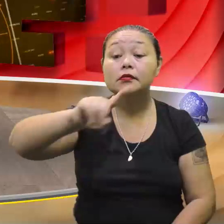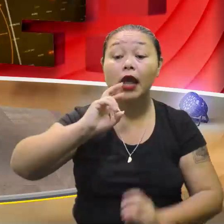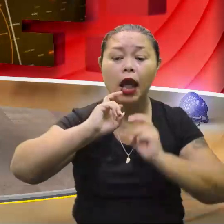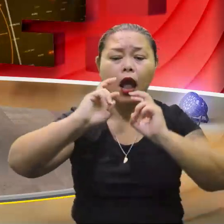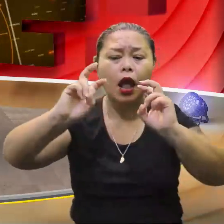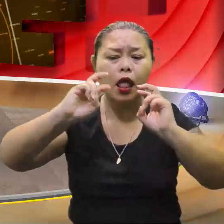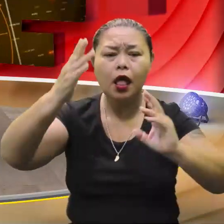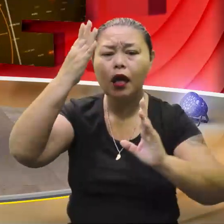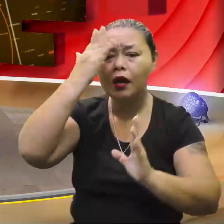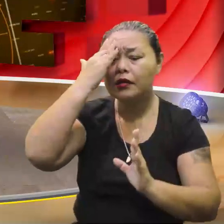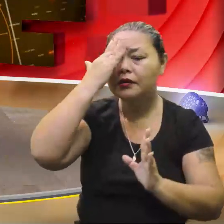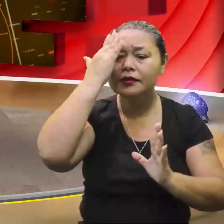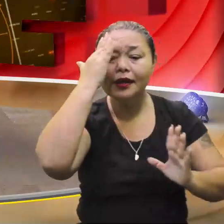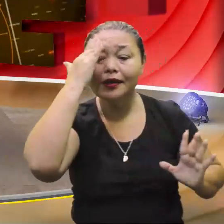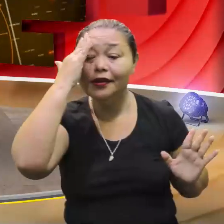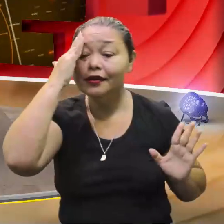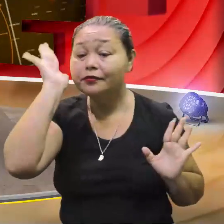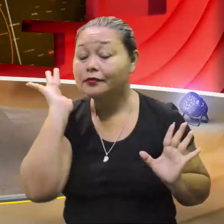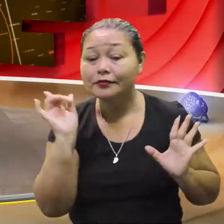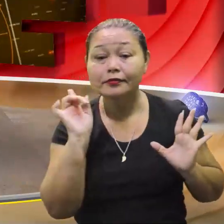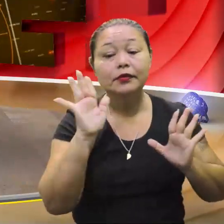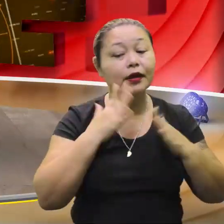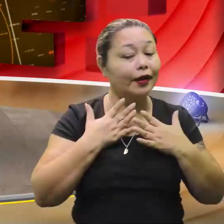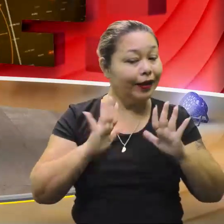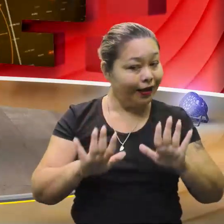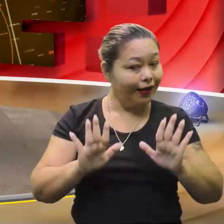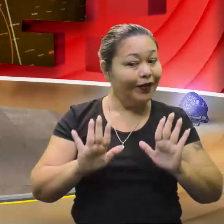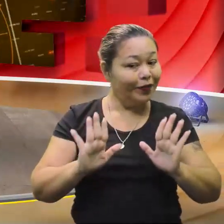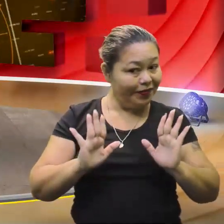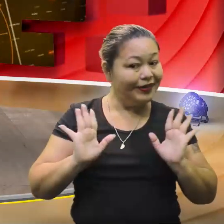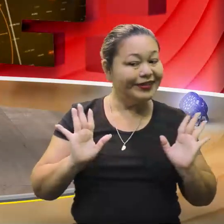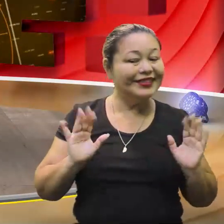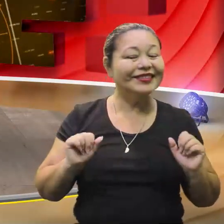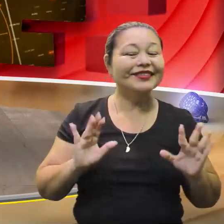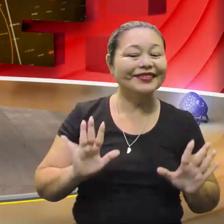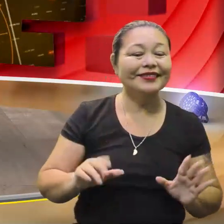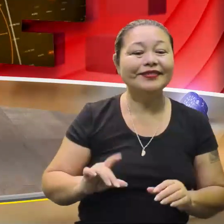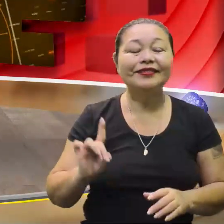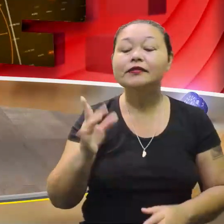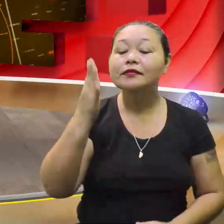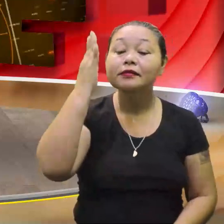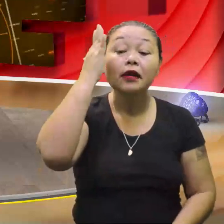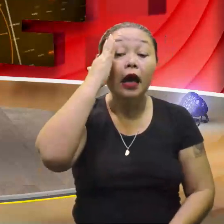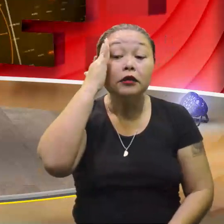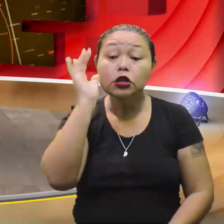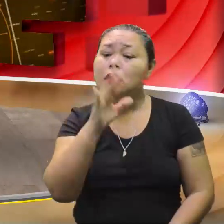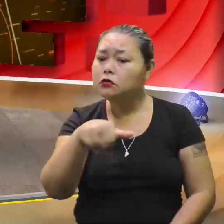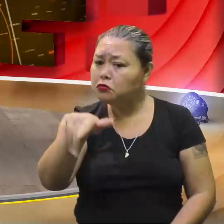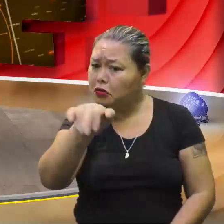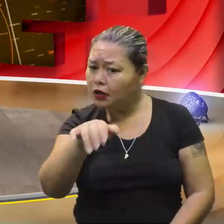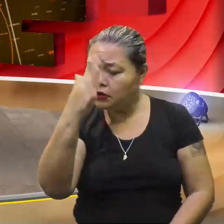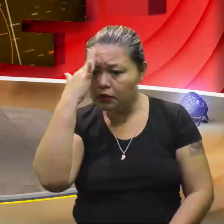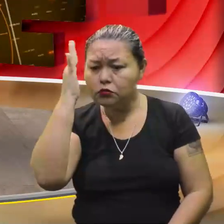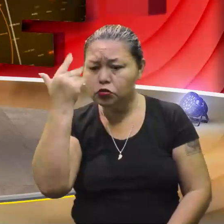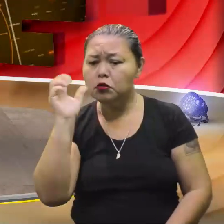gritando, eu já sei como é que faz, eu sei... Calma, calma. E quem já sabe, maravilha, já pode auxiliar o colega que não lembra